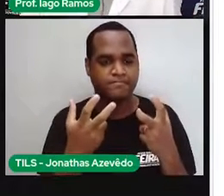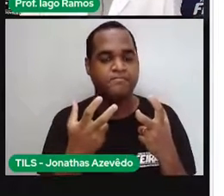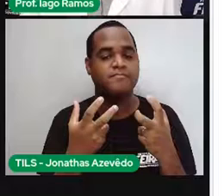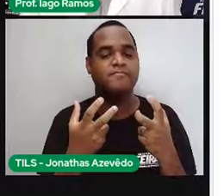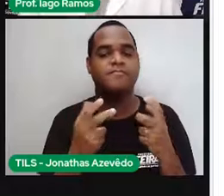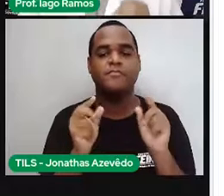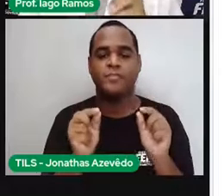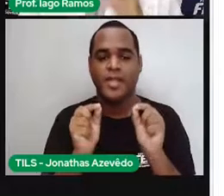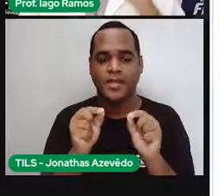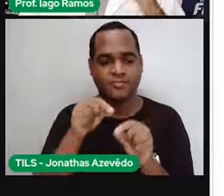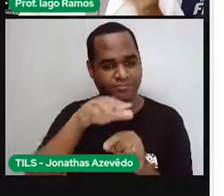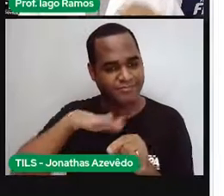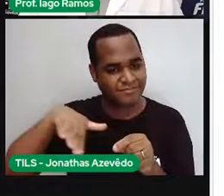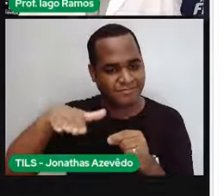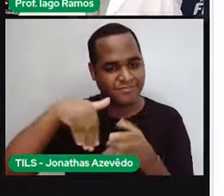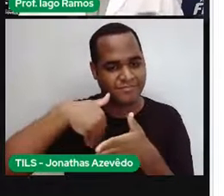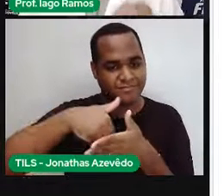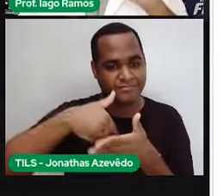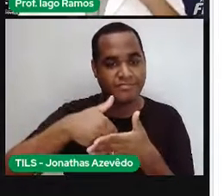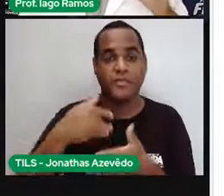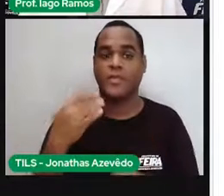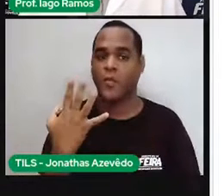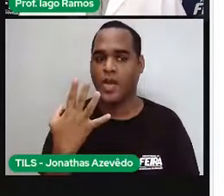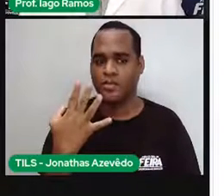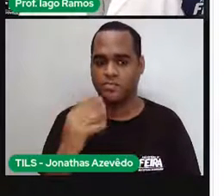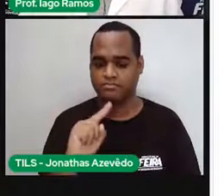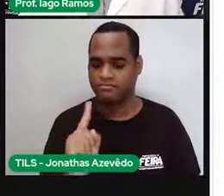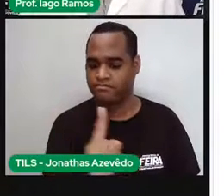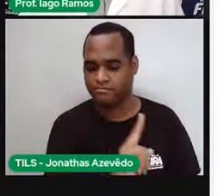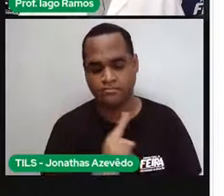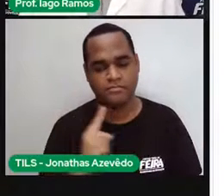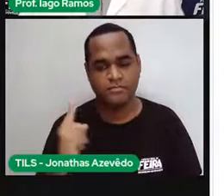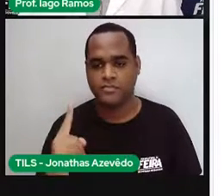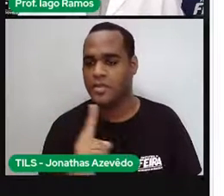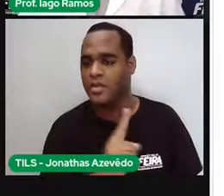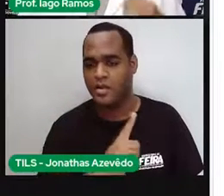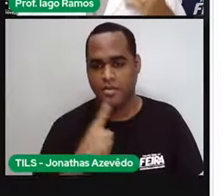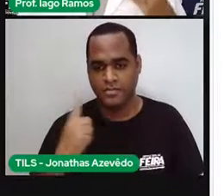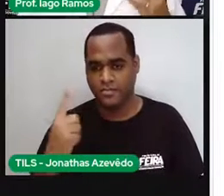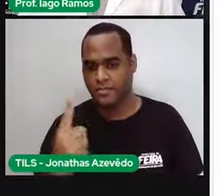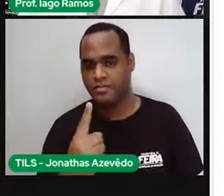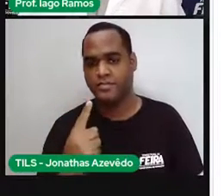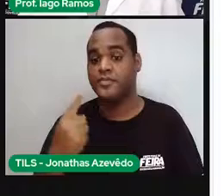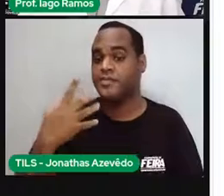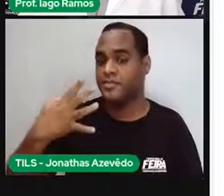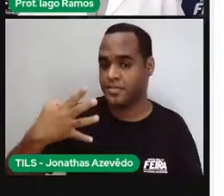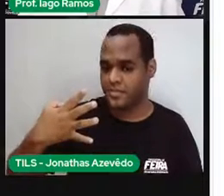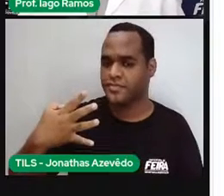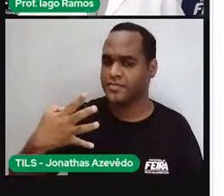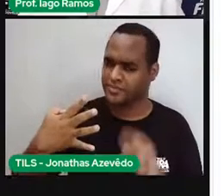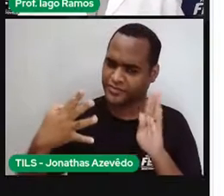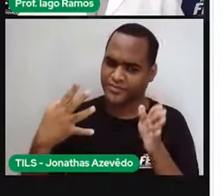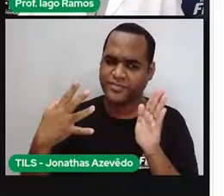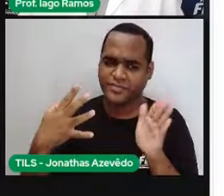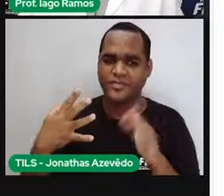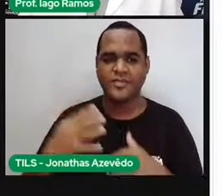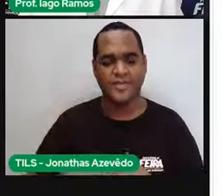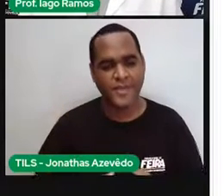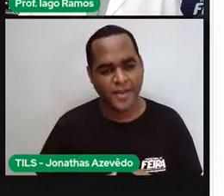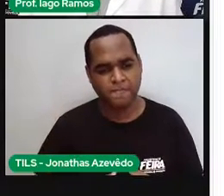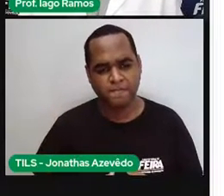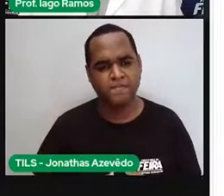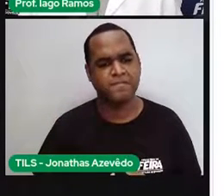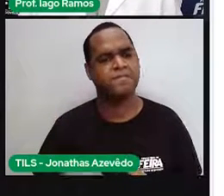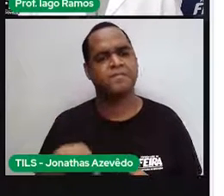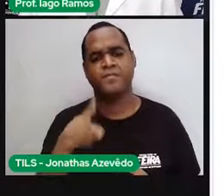futebol, das quatro voltas no campo de futebol, quando a gente foi